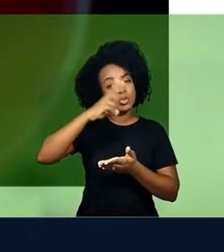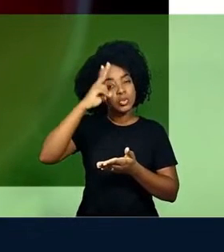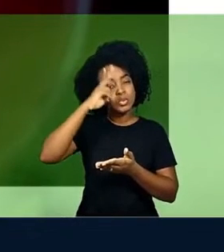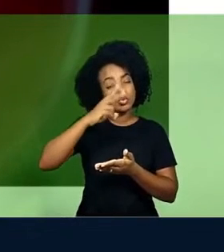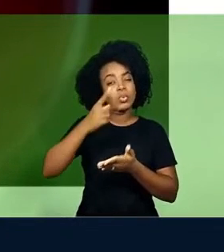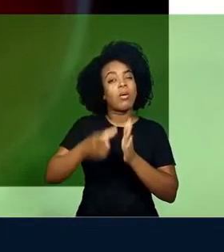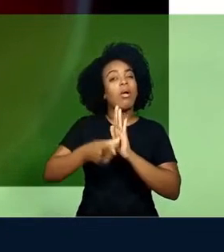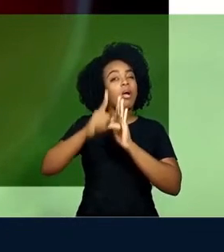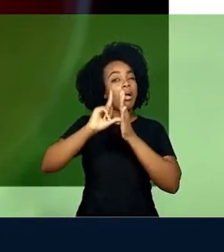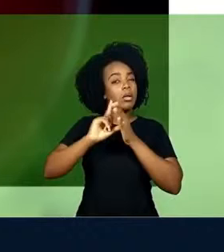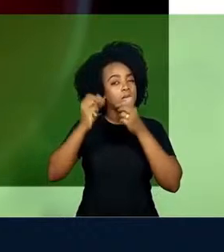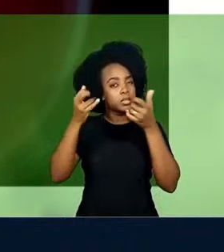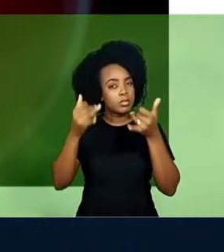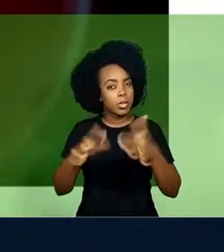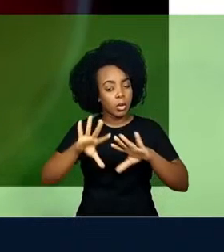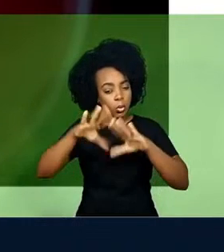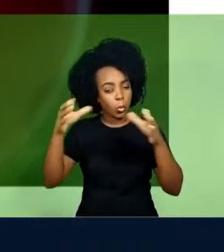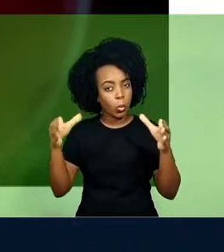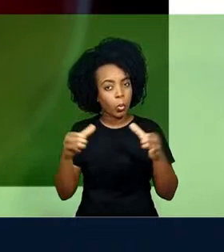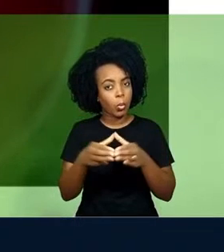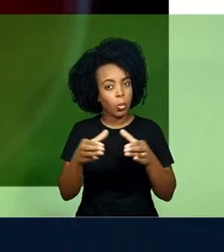um grupo de primatas